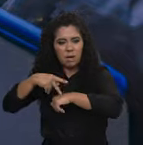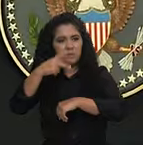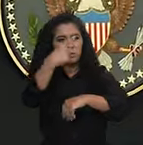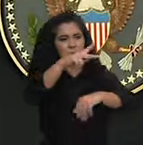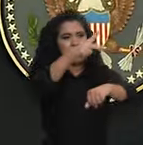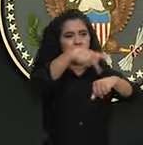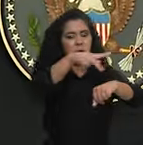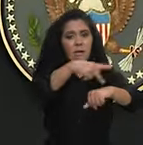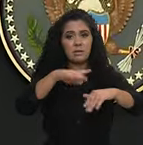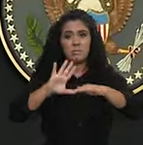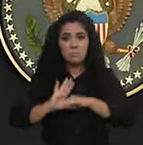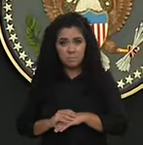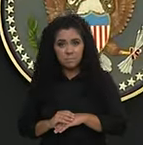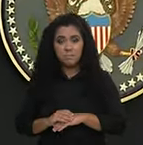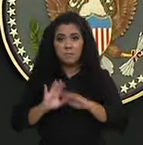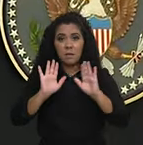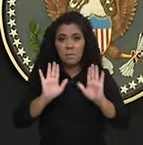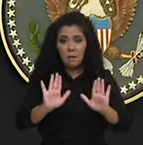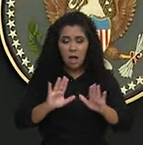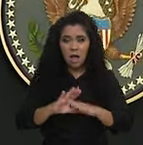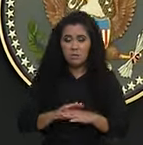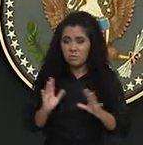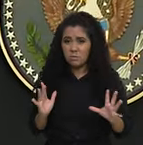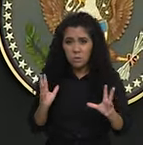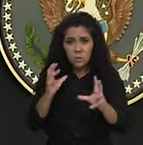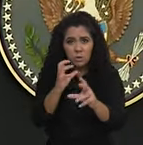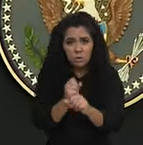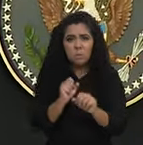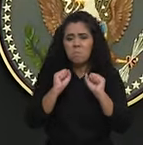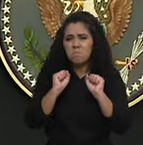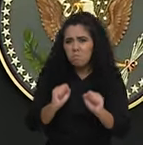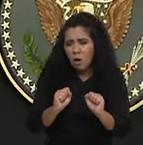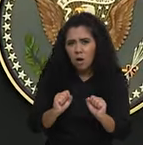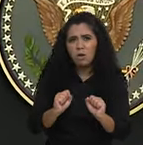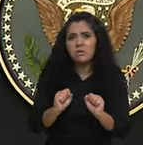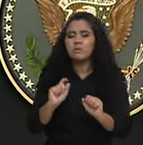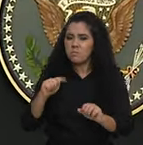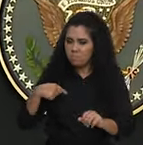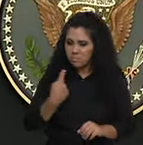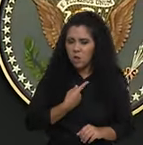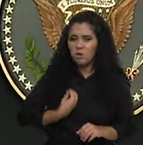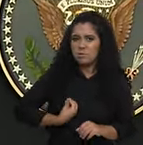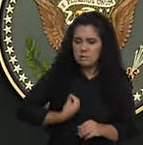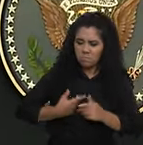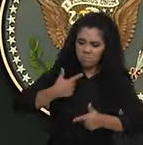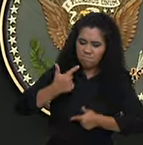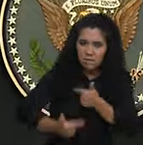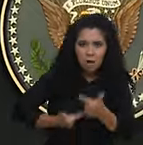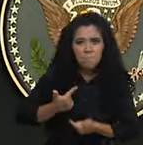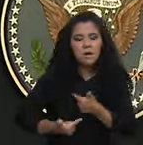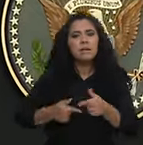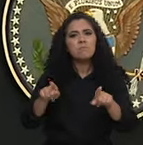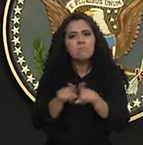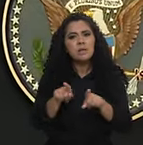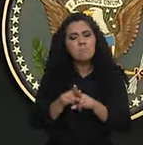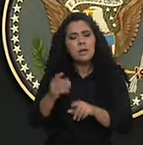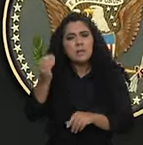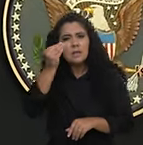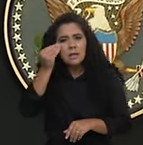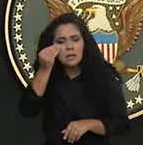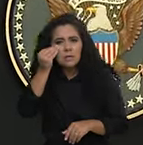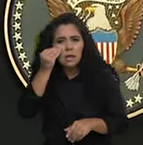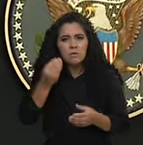Em todos estes foros, pode estar certo que nós estaremos trabalhando e tentando criar